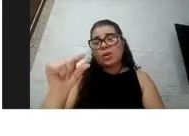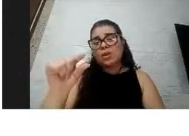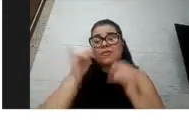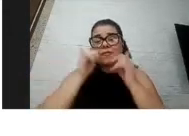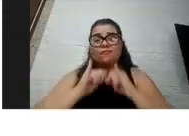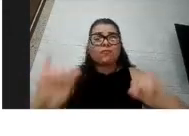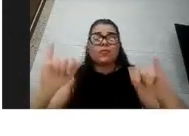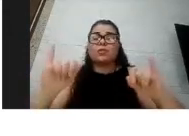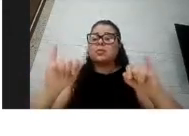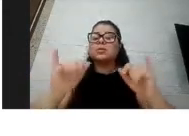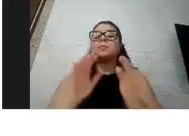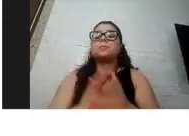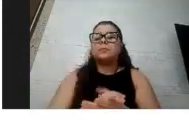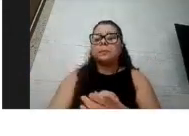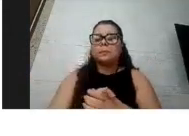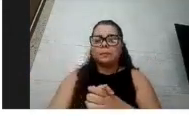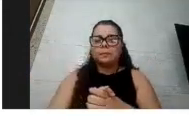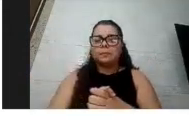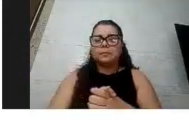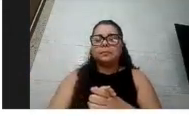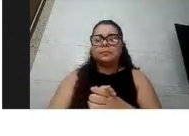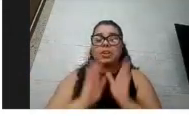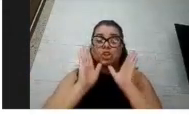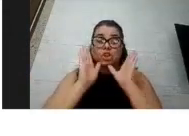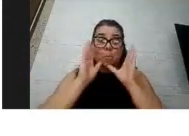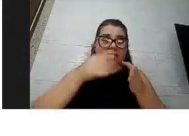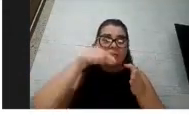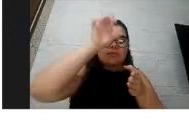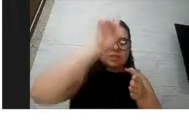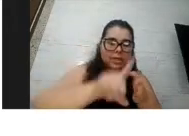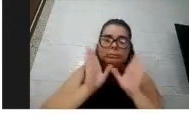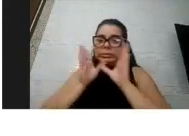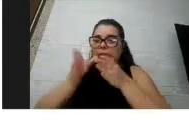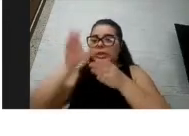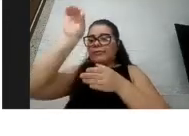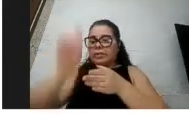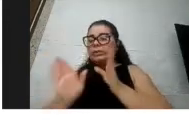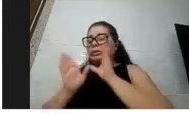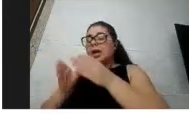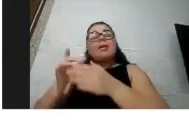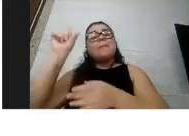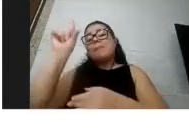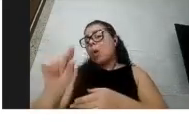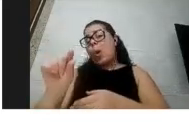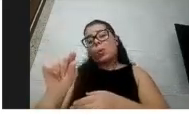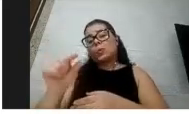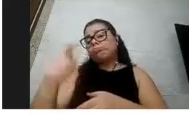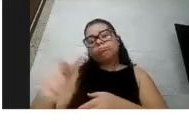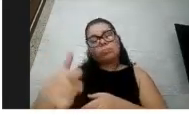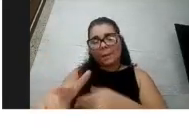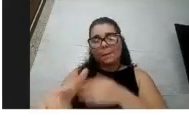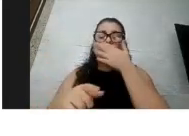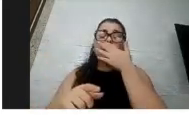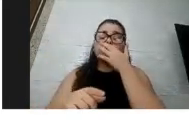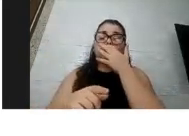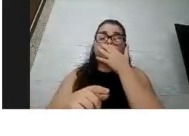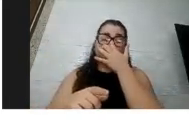artigos publicados especificamente para determinada deficiência. Aqui, só para a gente conhecer um